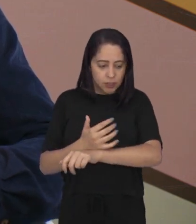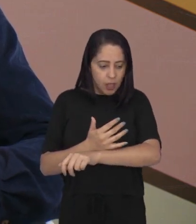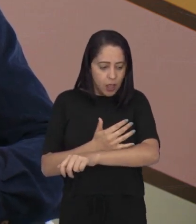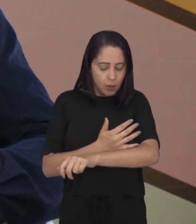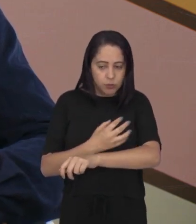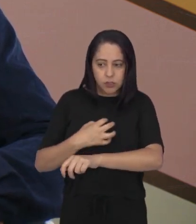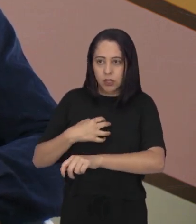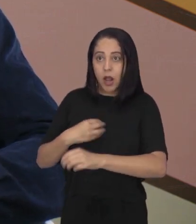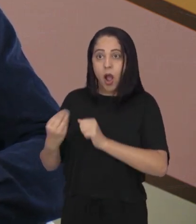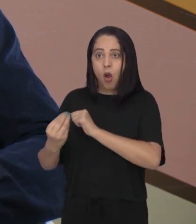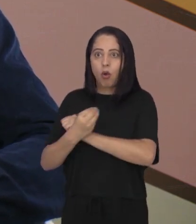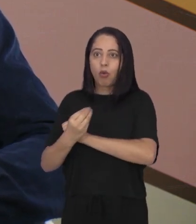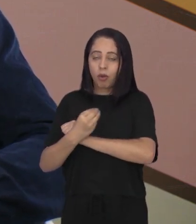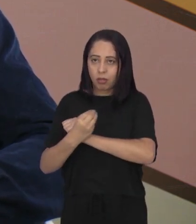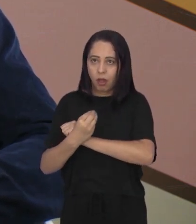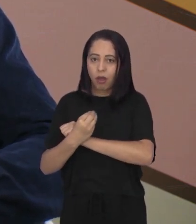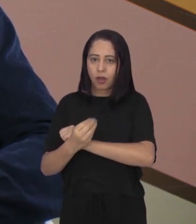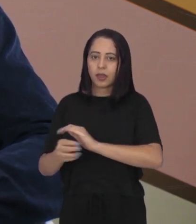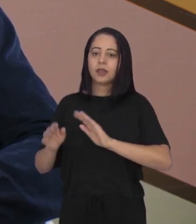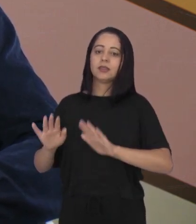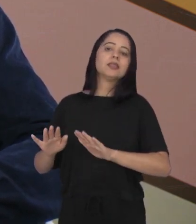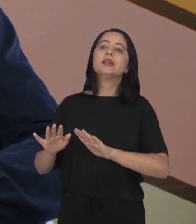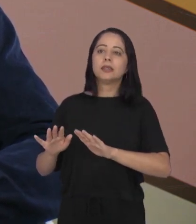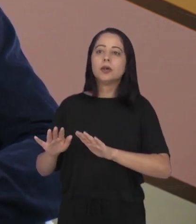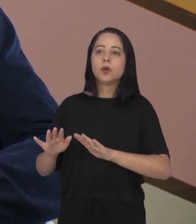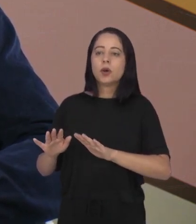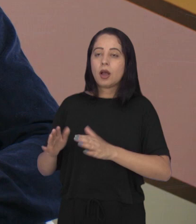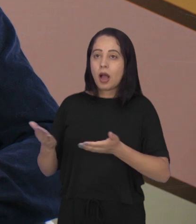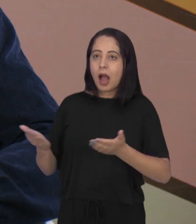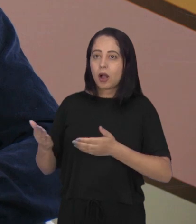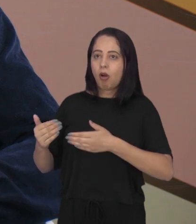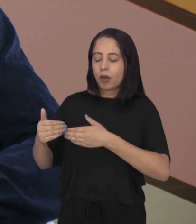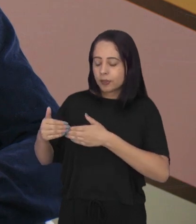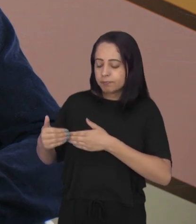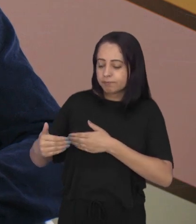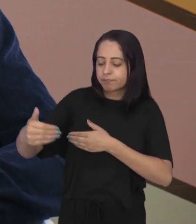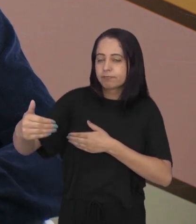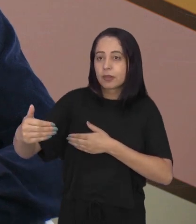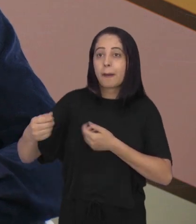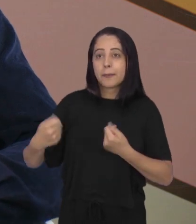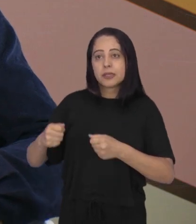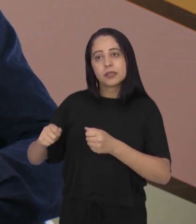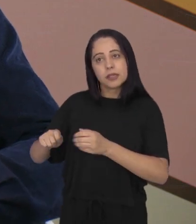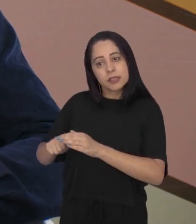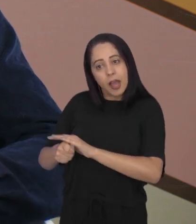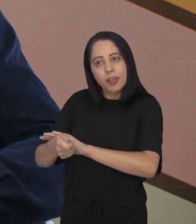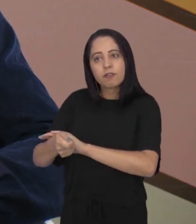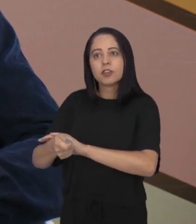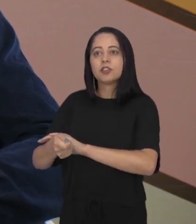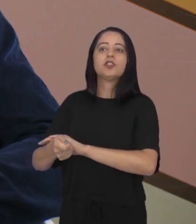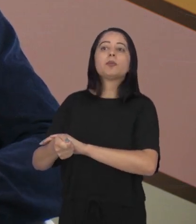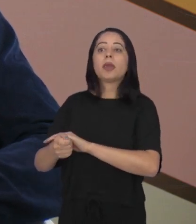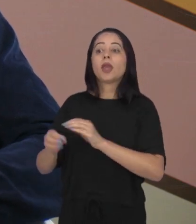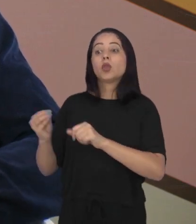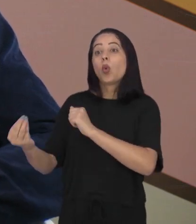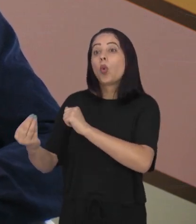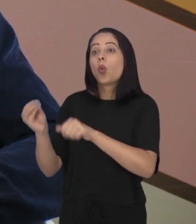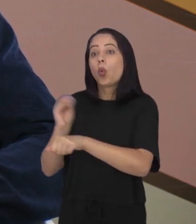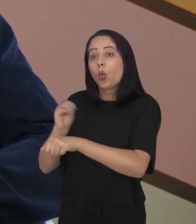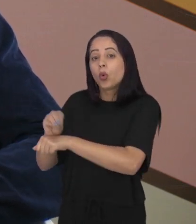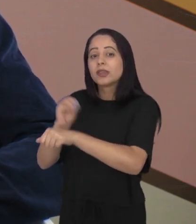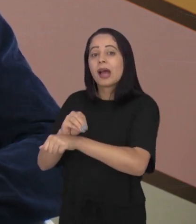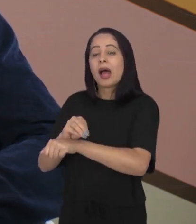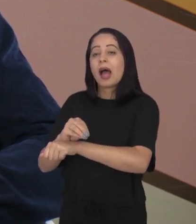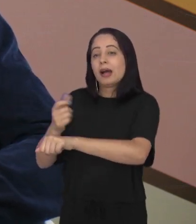aspectos emocionais, né? Esse cuidado. Então eu vejo como um movimento muito bacana investir em políticas que visam isso,